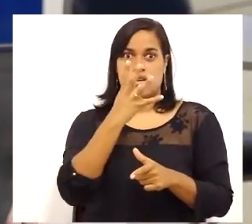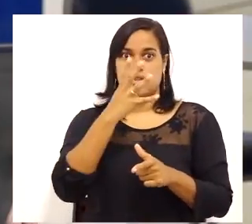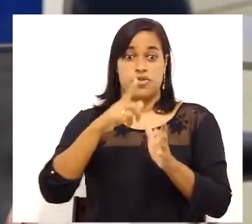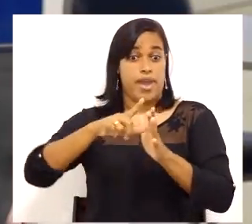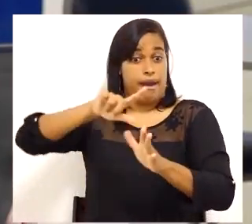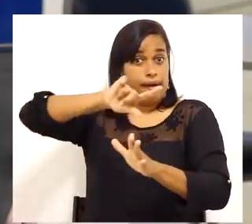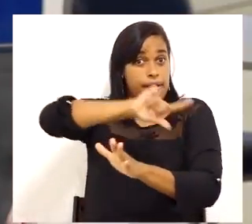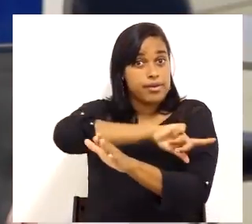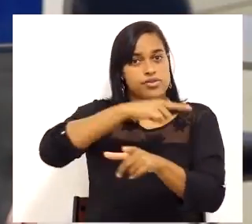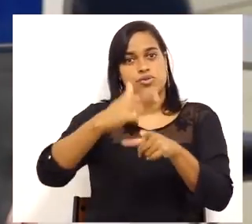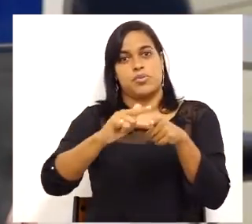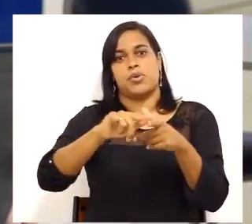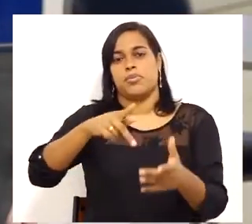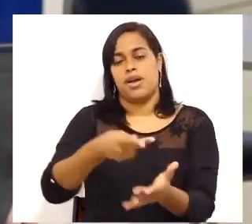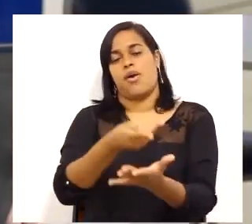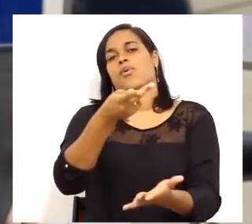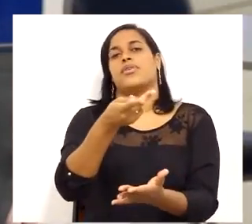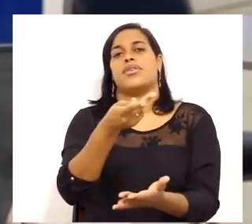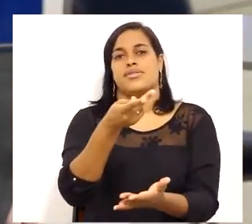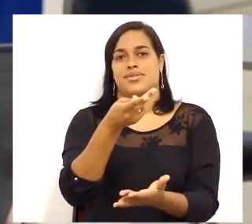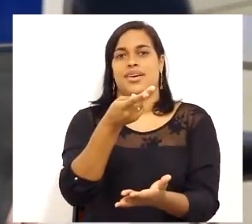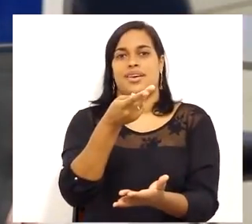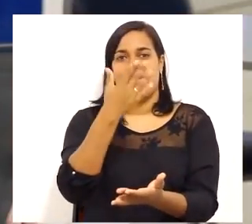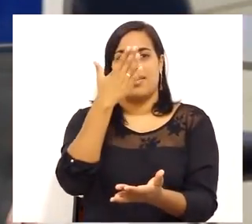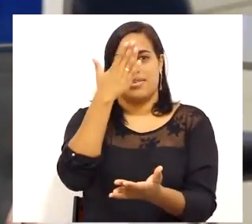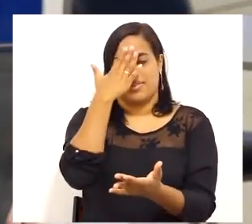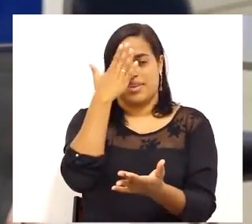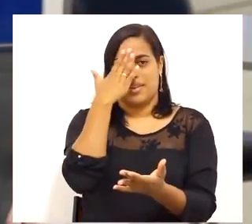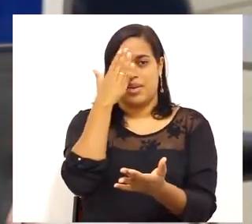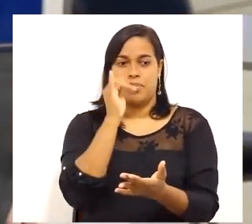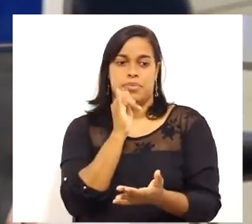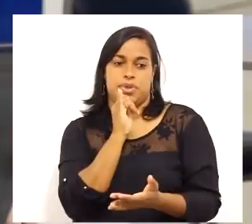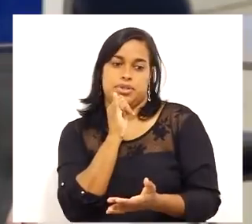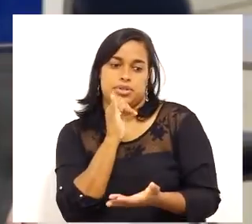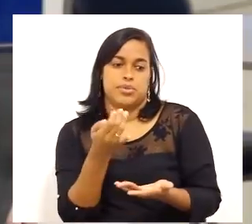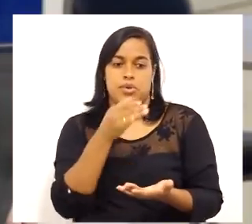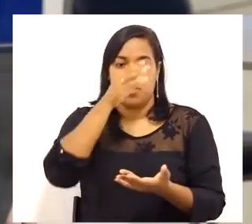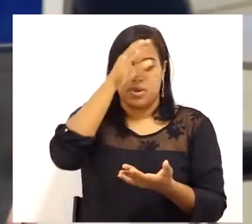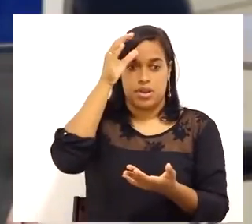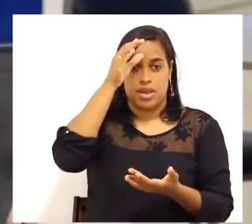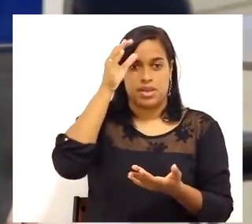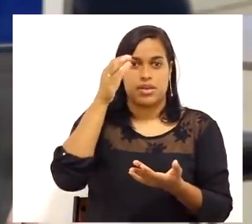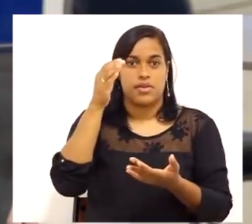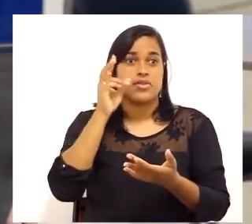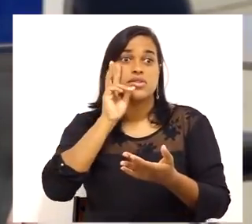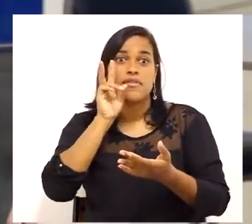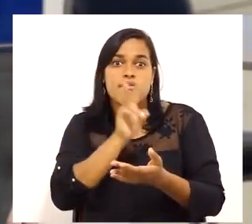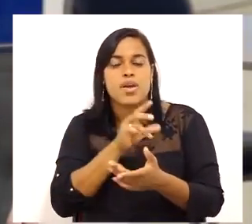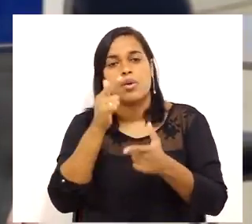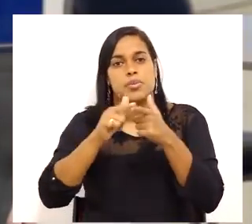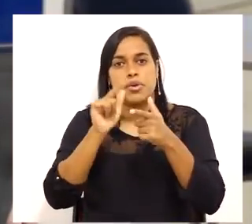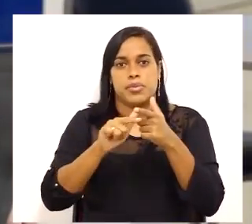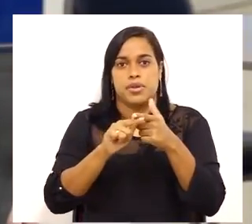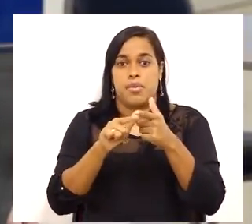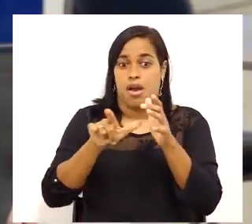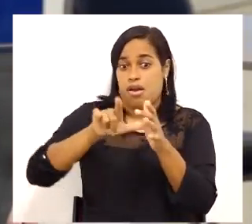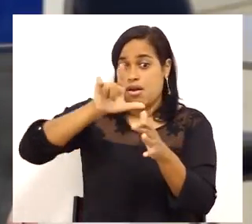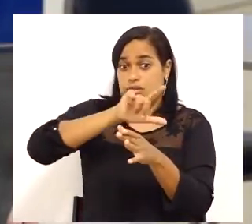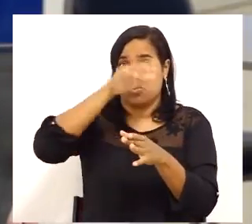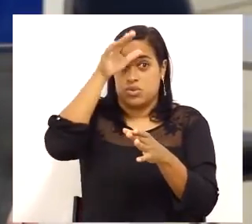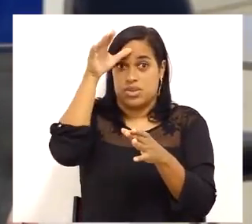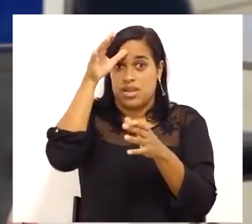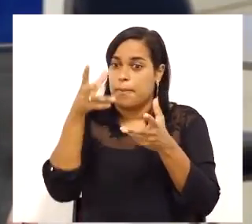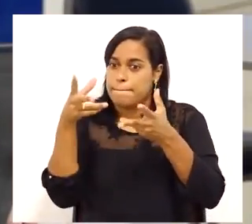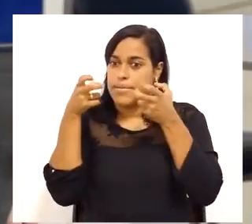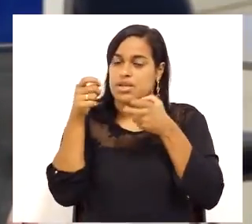pode gerar ou desagradar um determinado cliente. O funcionário proativo, ele tem essa habilidade de se antecipar ao